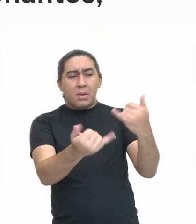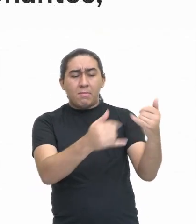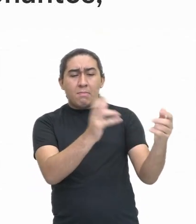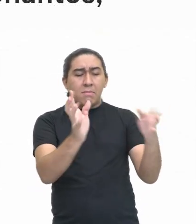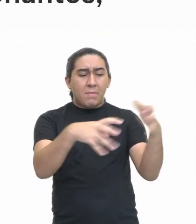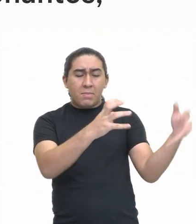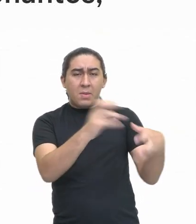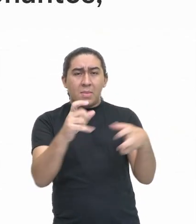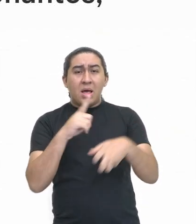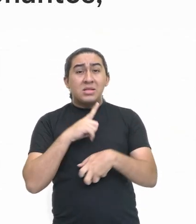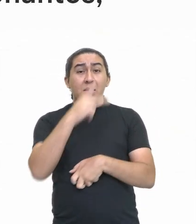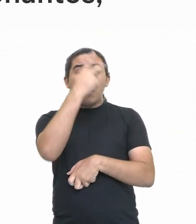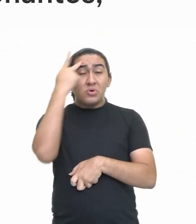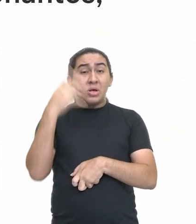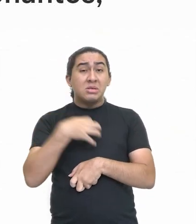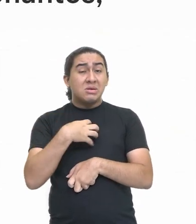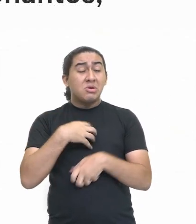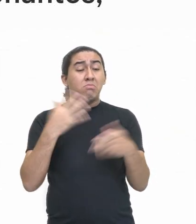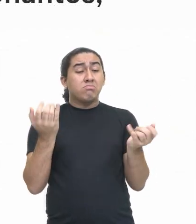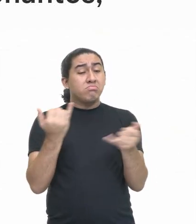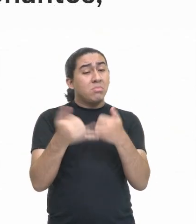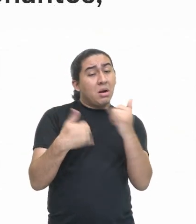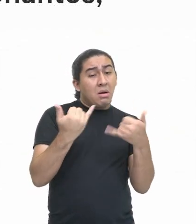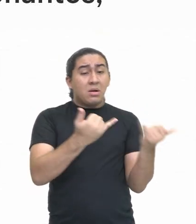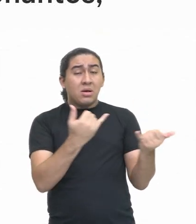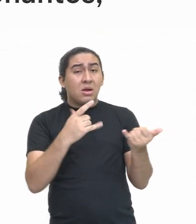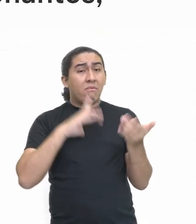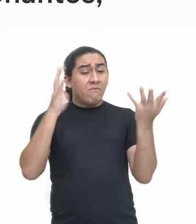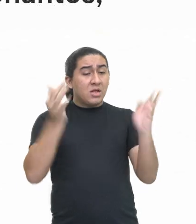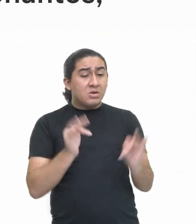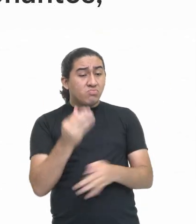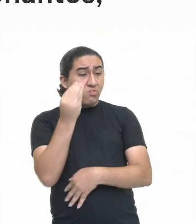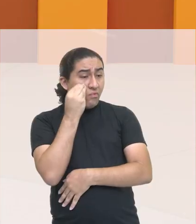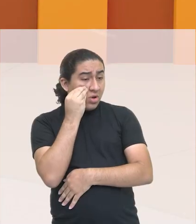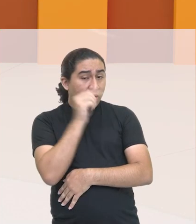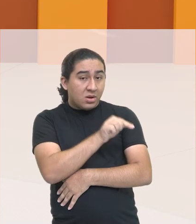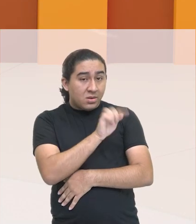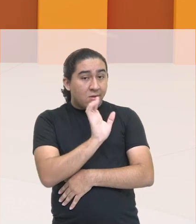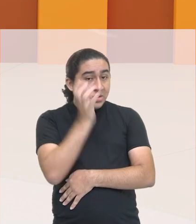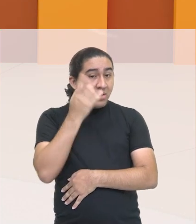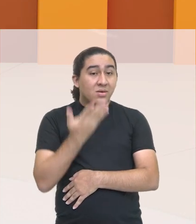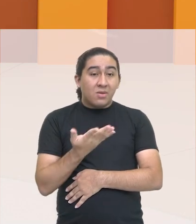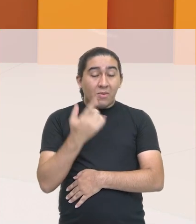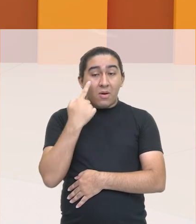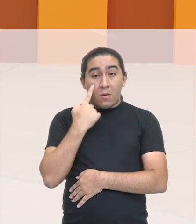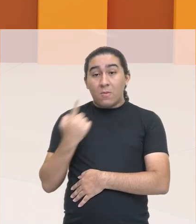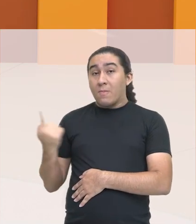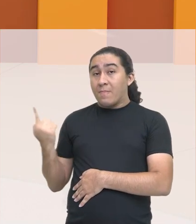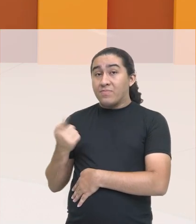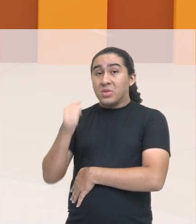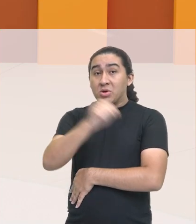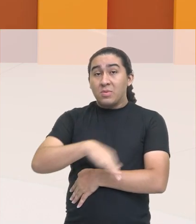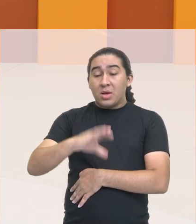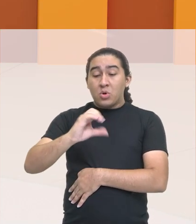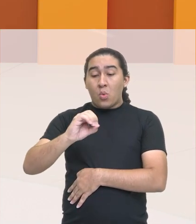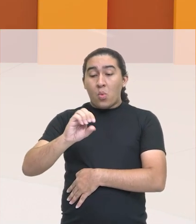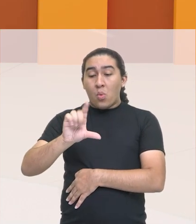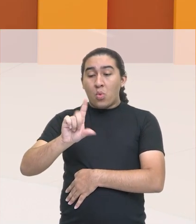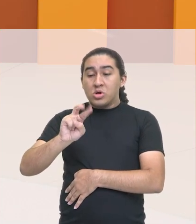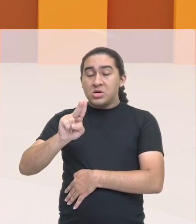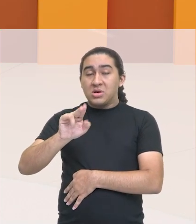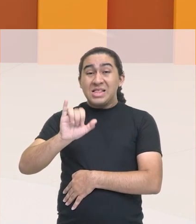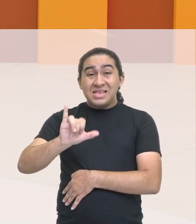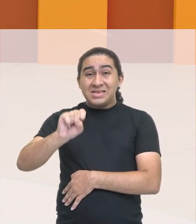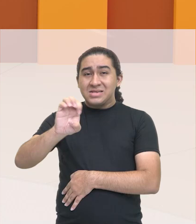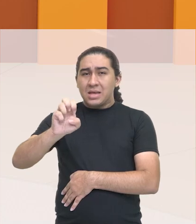vendo escravos se degladiarem? E é justamente no espaço do Coliseu que nós acabamos de